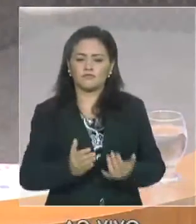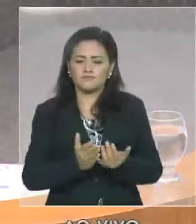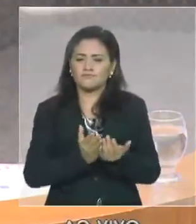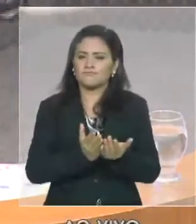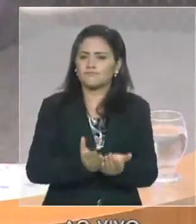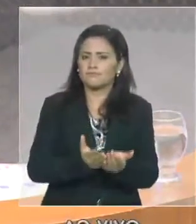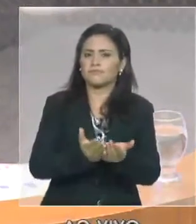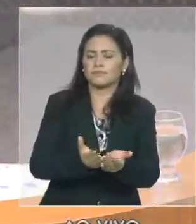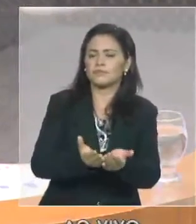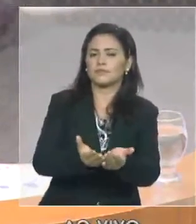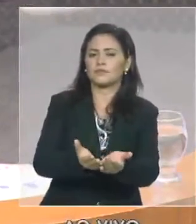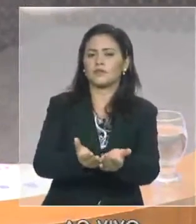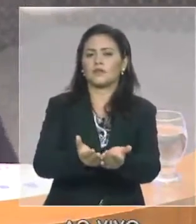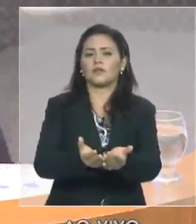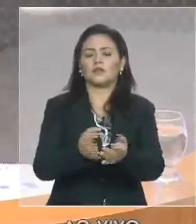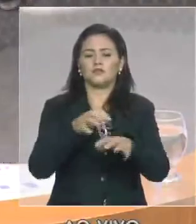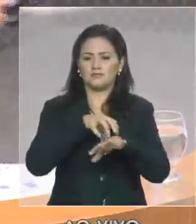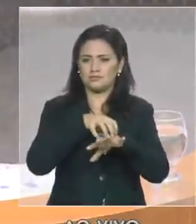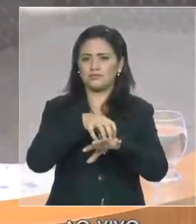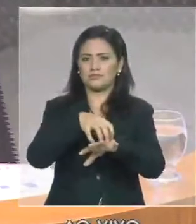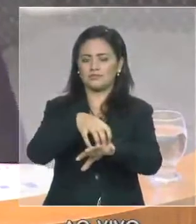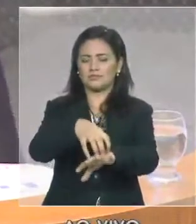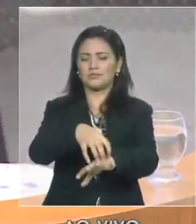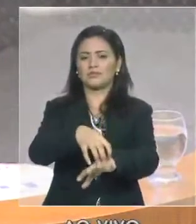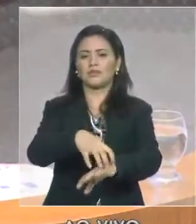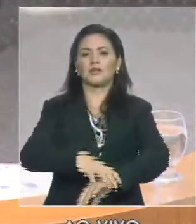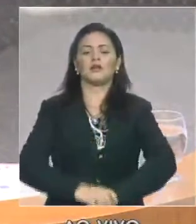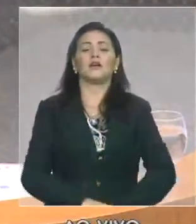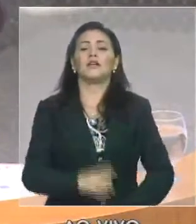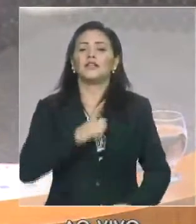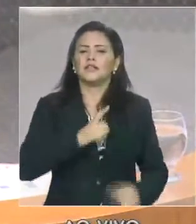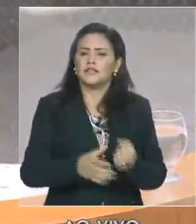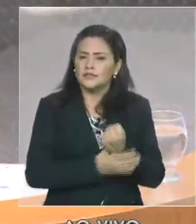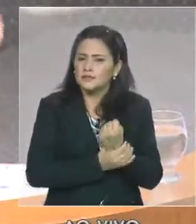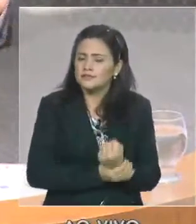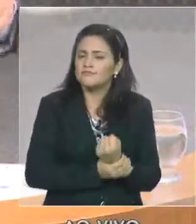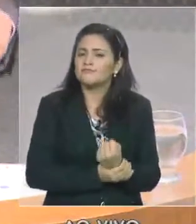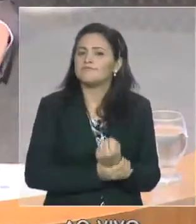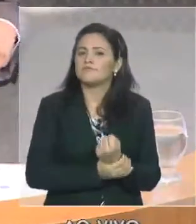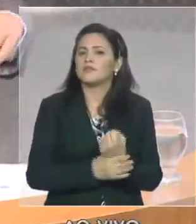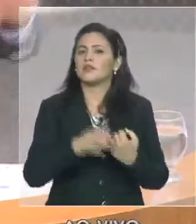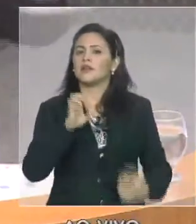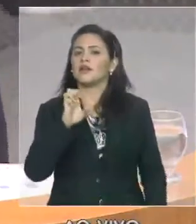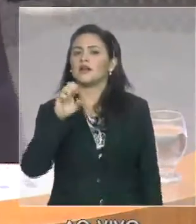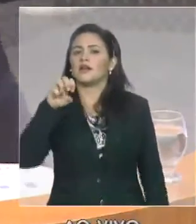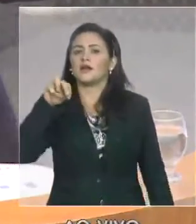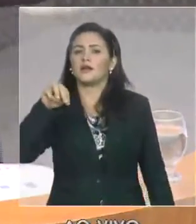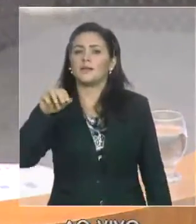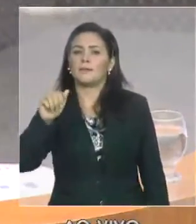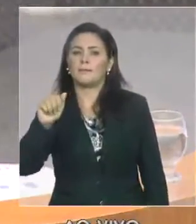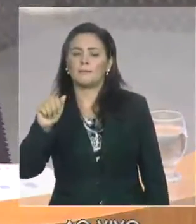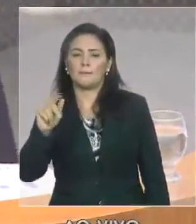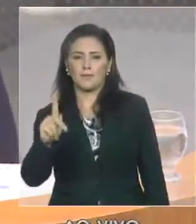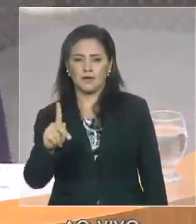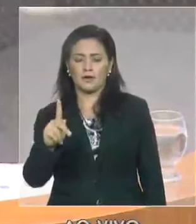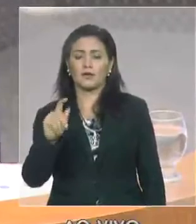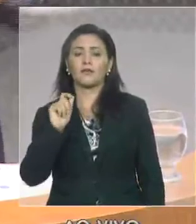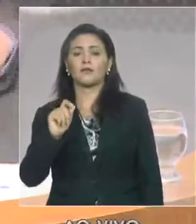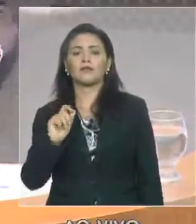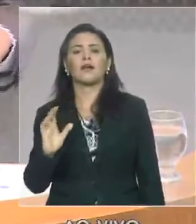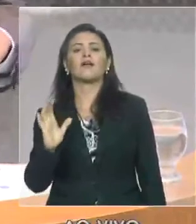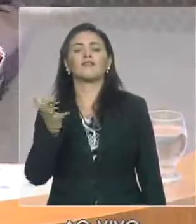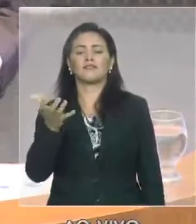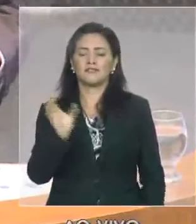também a garantia, recursos assegurados da empresa maranhense e administração portuária para a modernização, tanto da Ponta da Esfera,